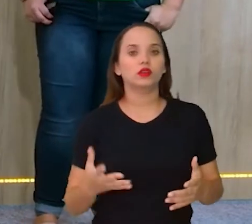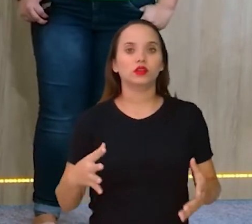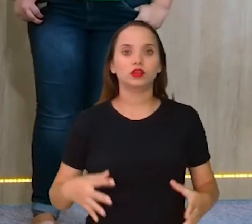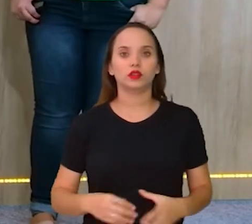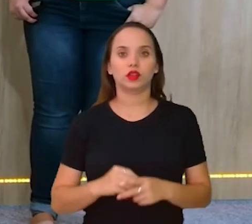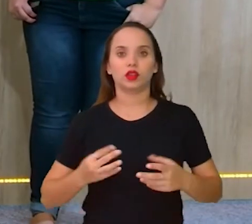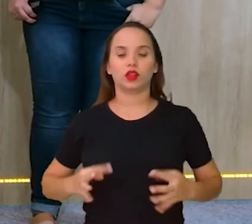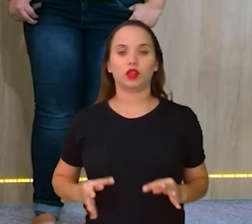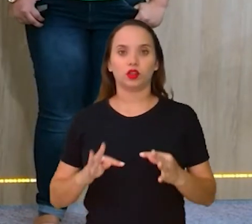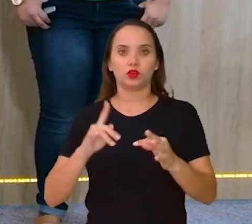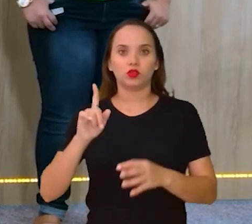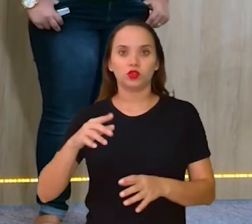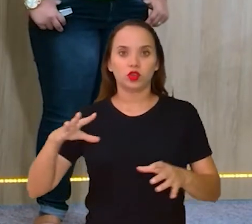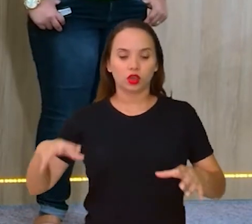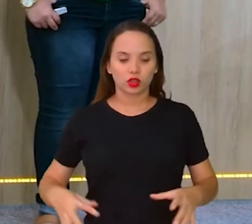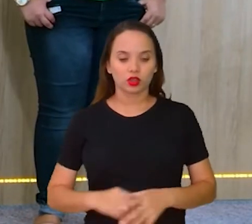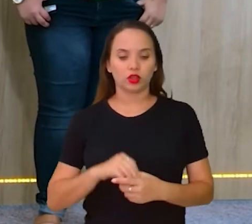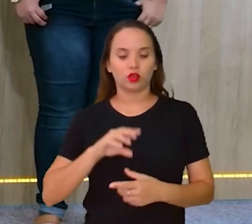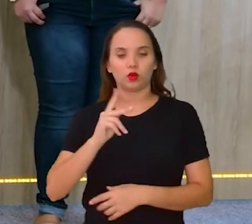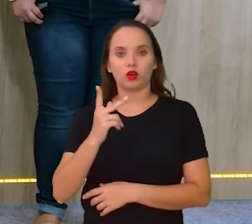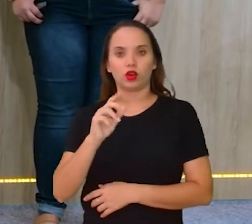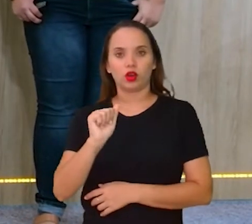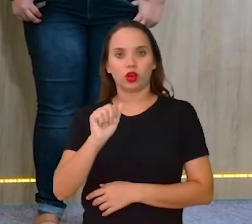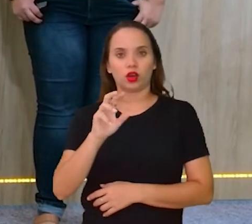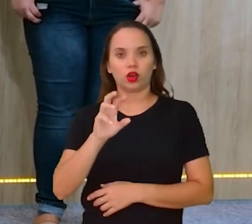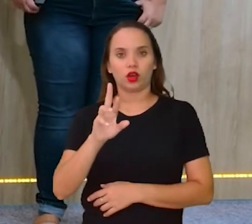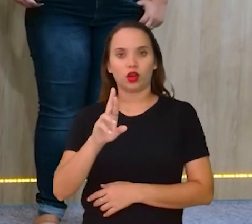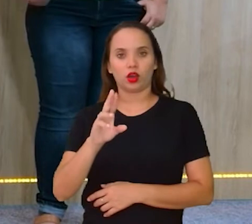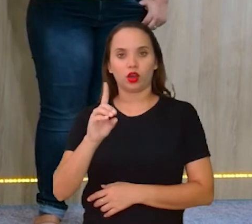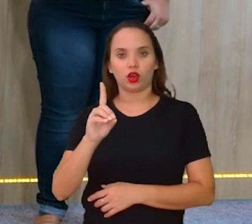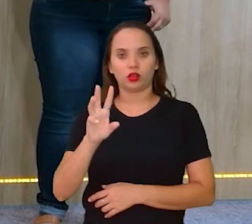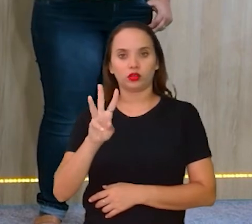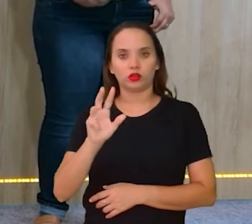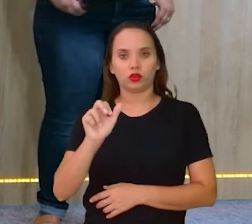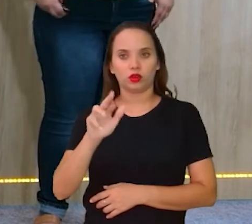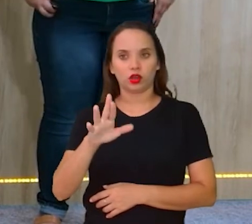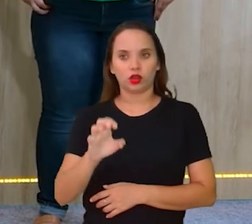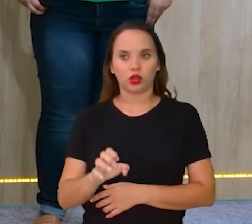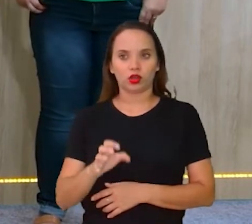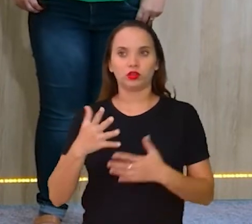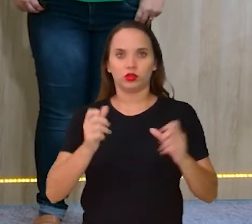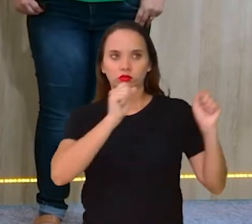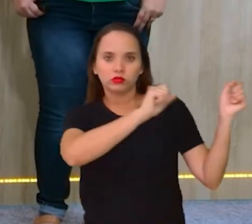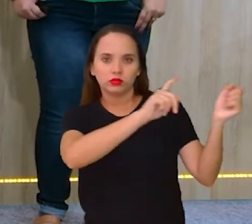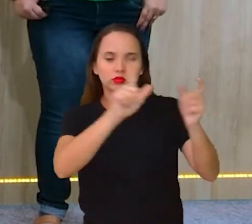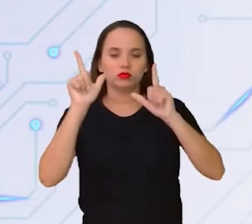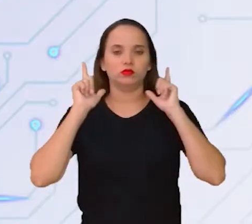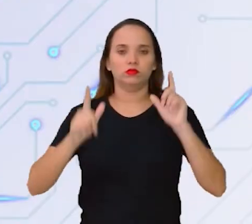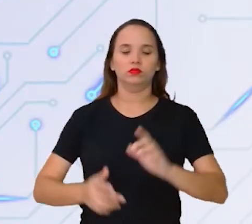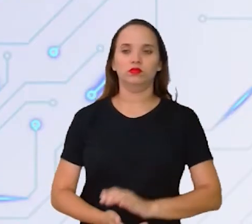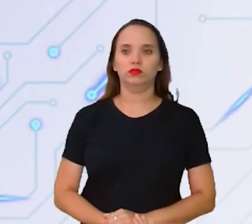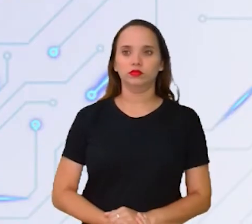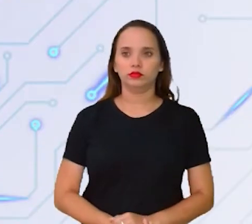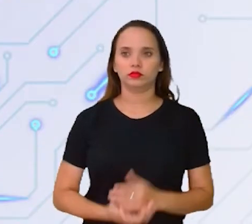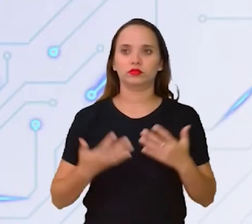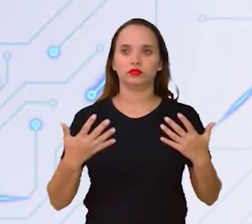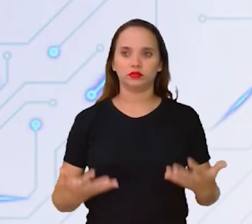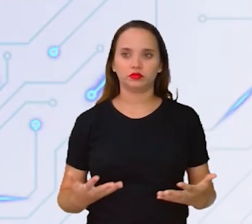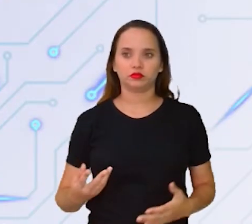informação a gente chama de hardware, tá certo? E dá uma passada aí no próximo para a Carla, para a gente observar o seguinte, né? Então, a